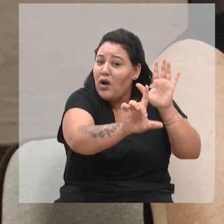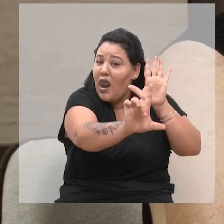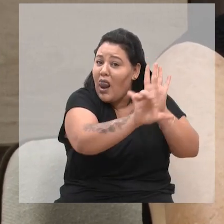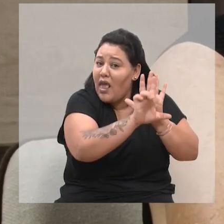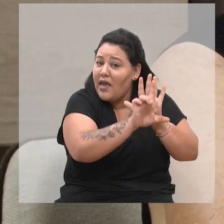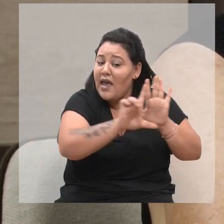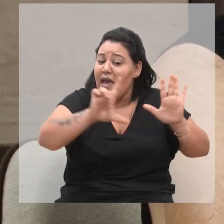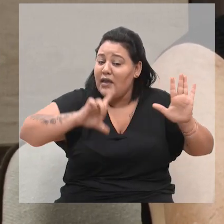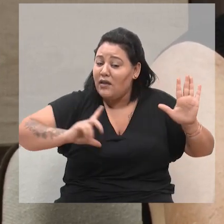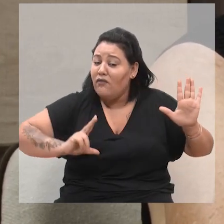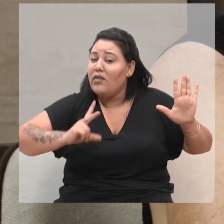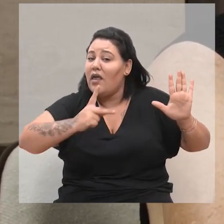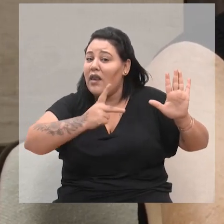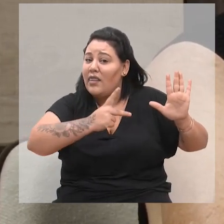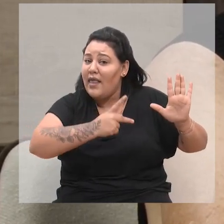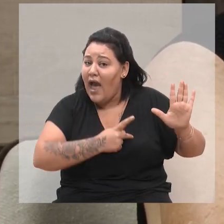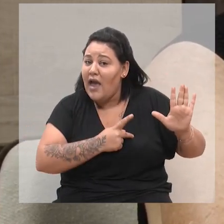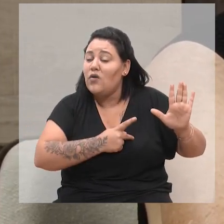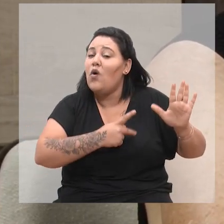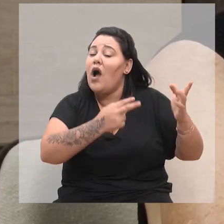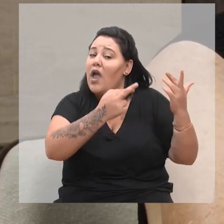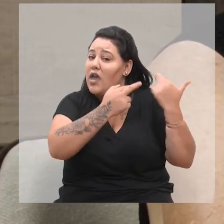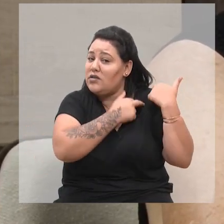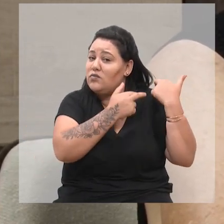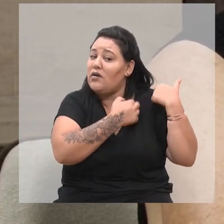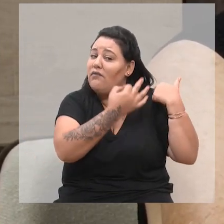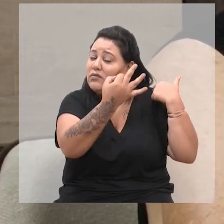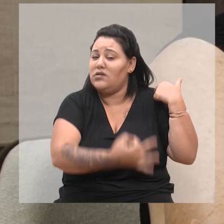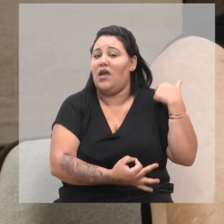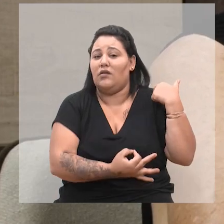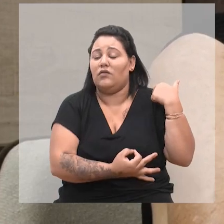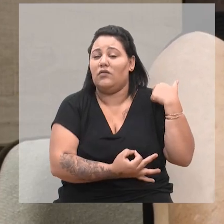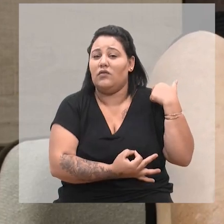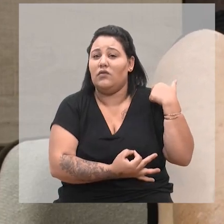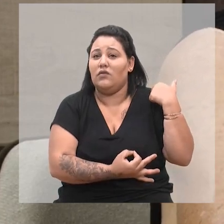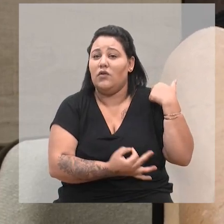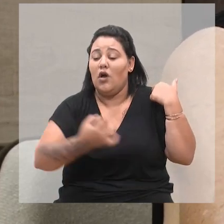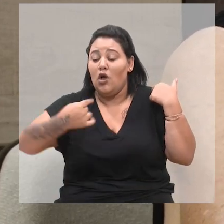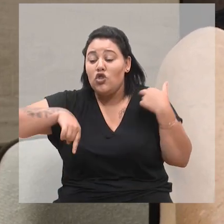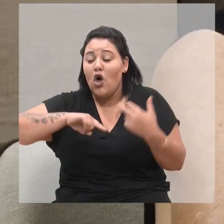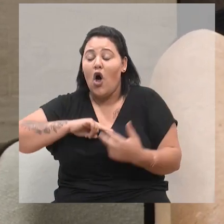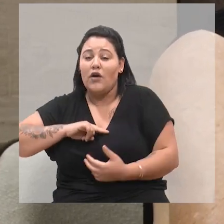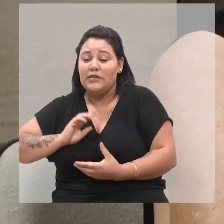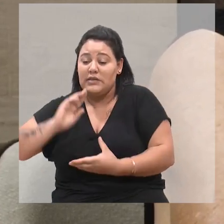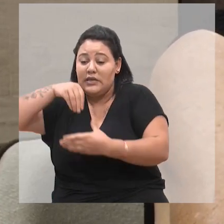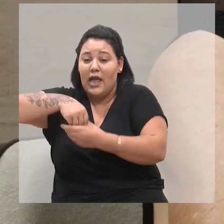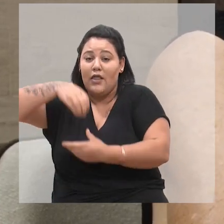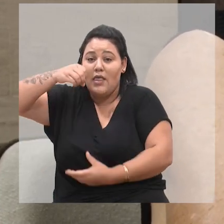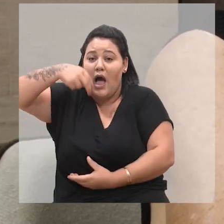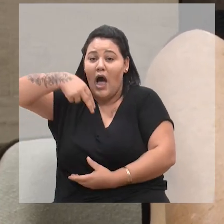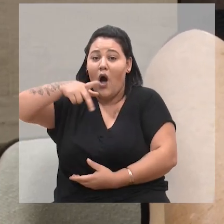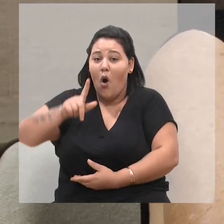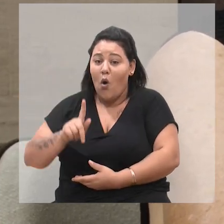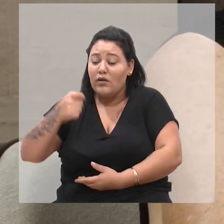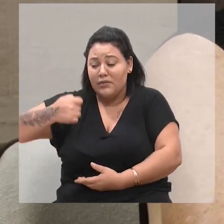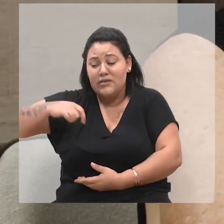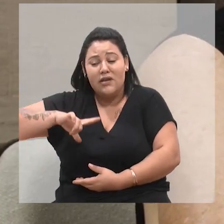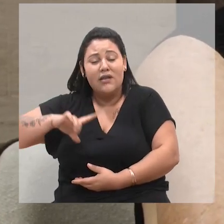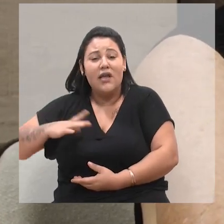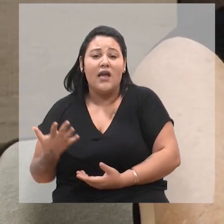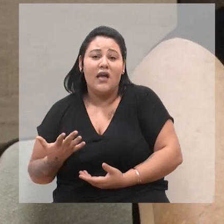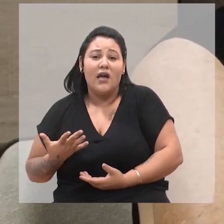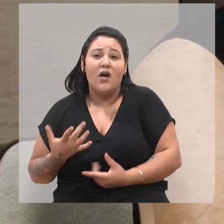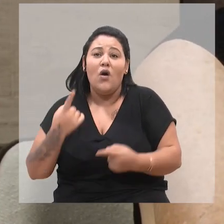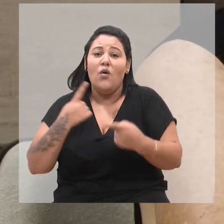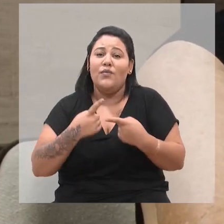um veterinário responsável, técnico responsável. Nós, nas ONGs, temos que ter. E eles têm que